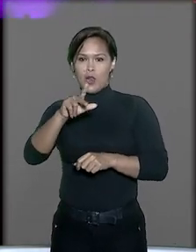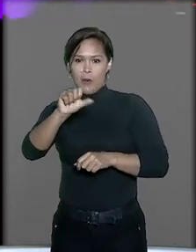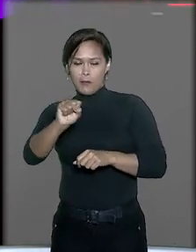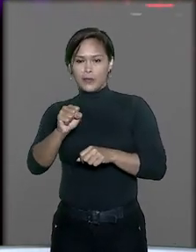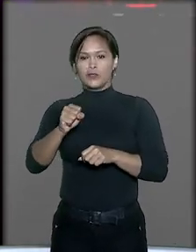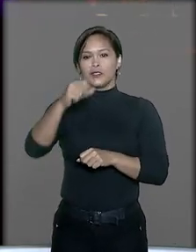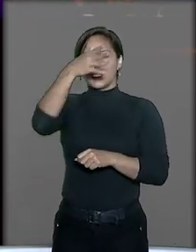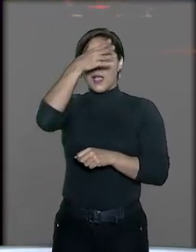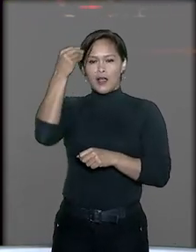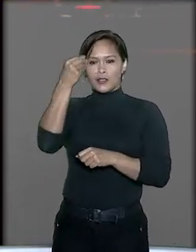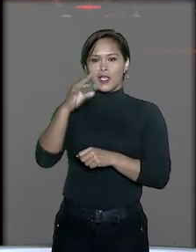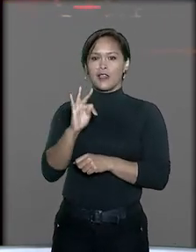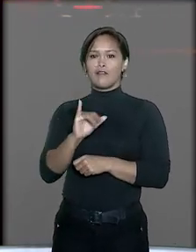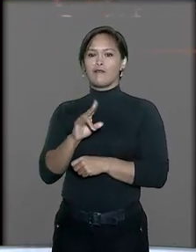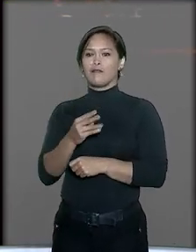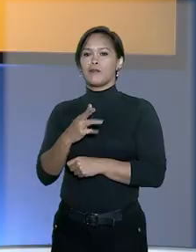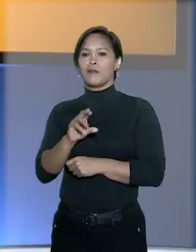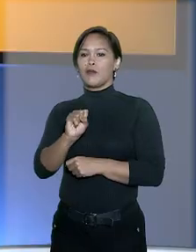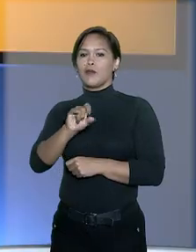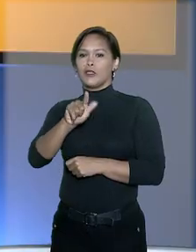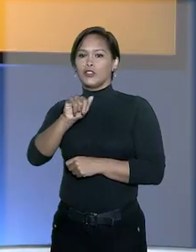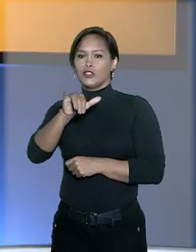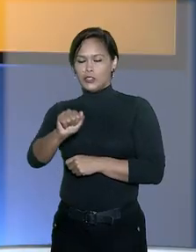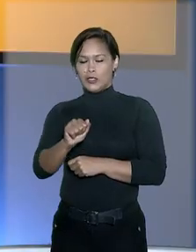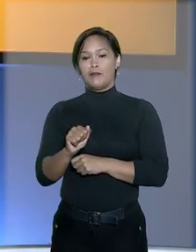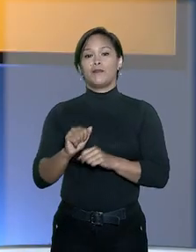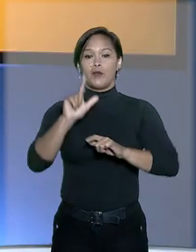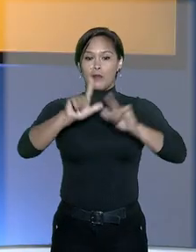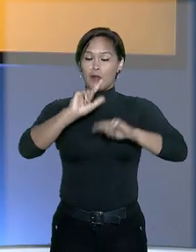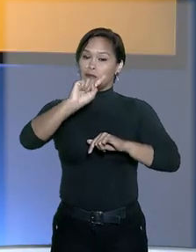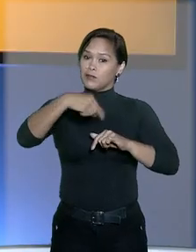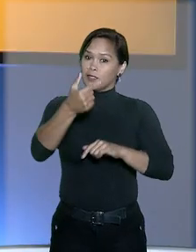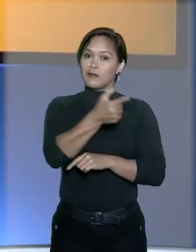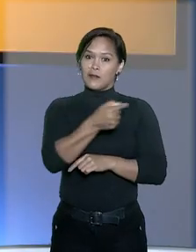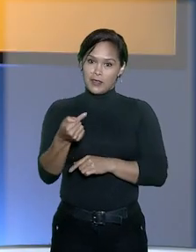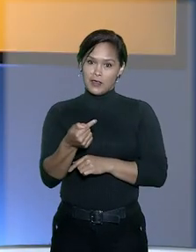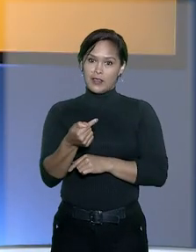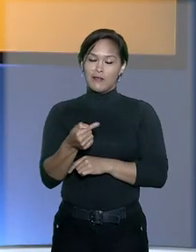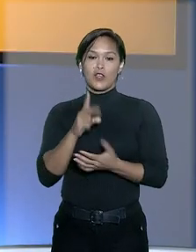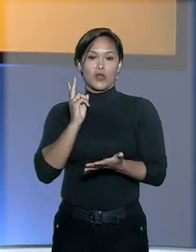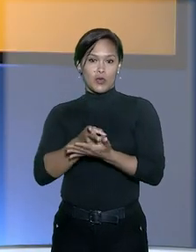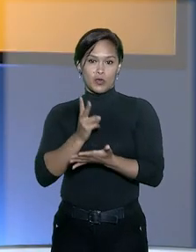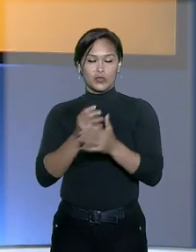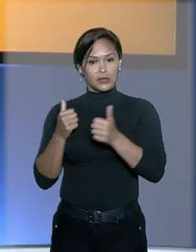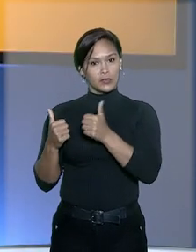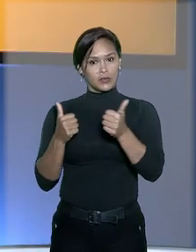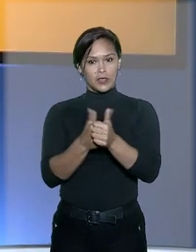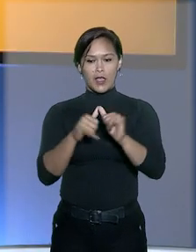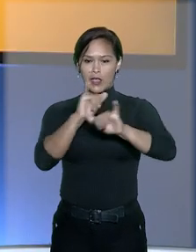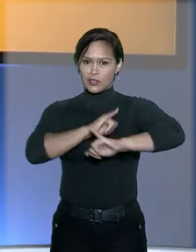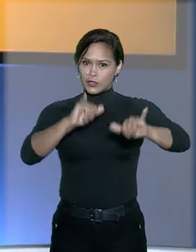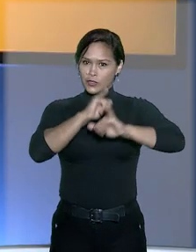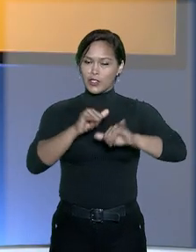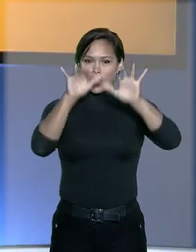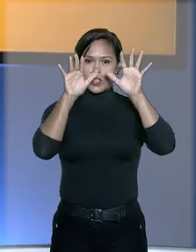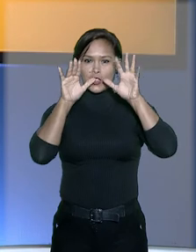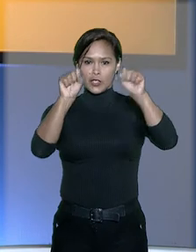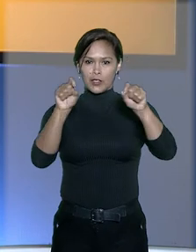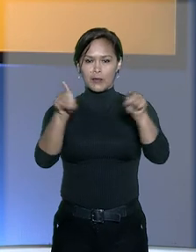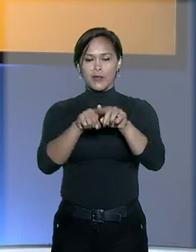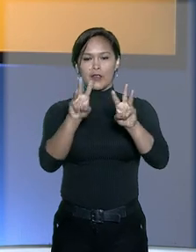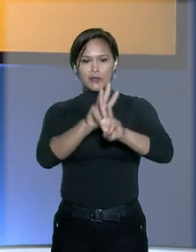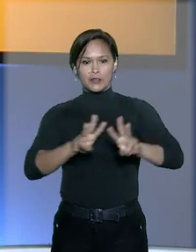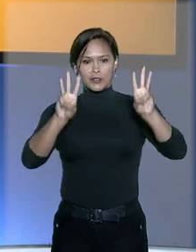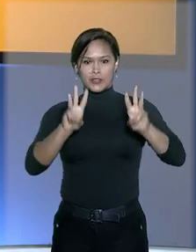Alzheimer e fibromialgia. O programa volta semana que vem. Continue acompanhando as notícias do Tribunal no